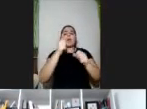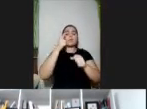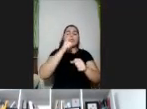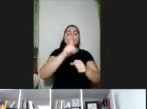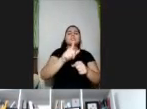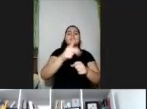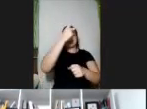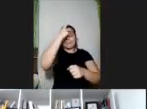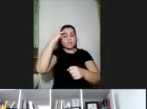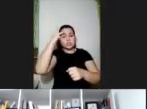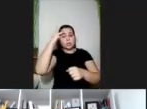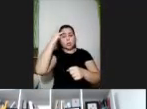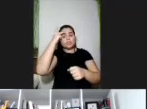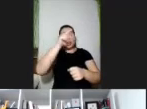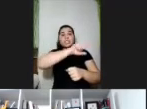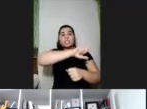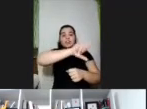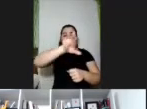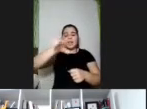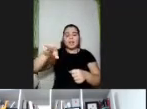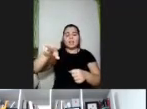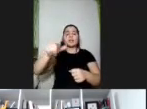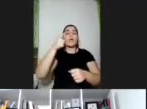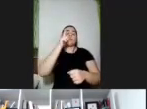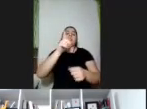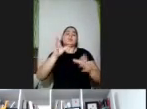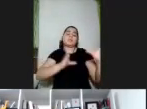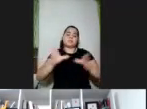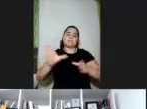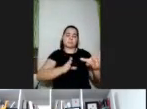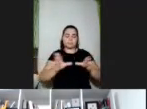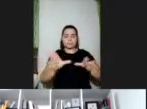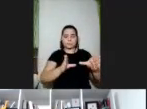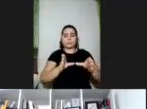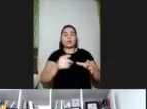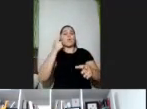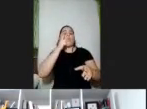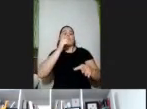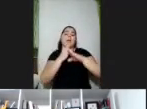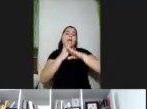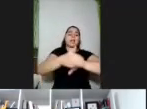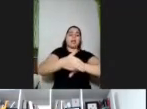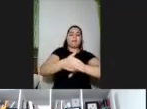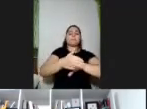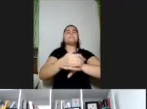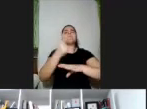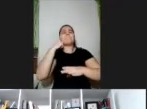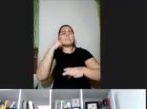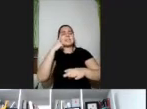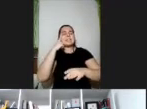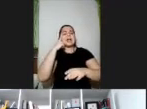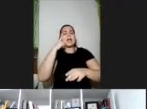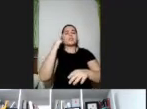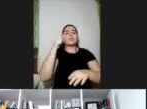diferentes condições de acessibilidade pudessem ter acesso àqueles espaços, pensando aí nesse